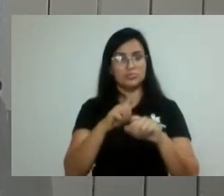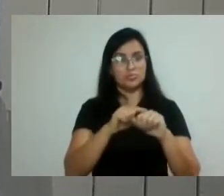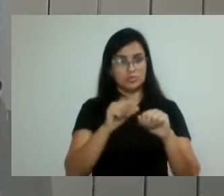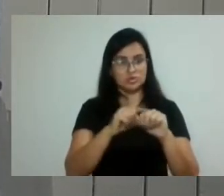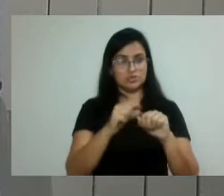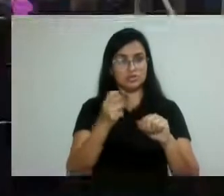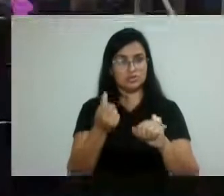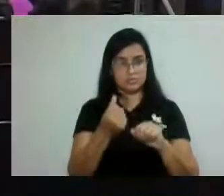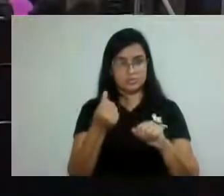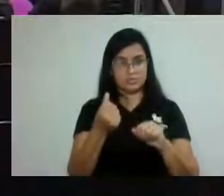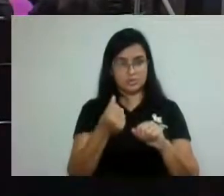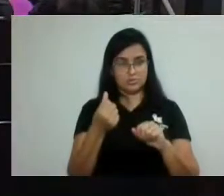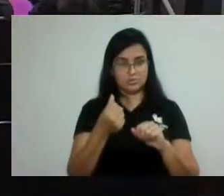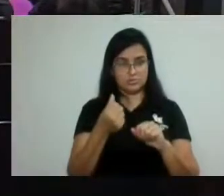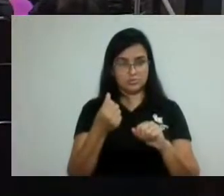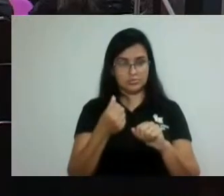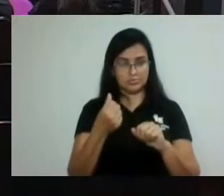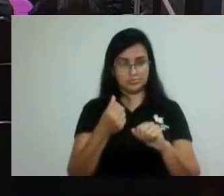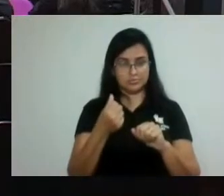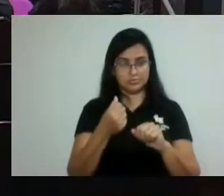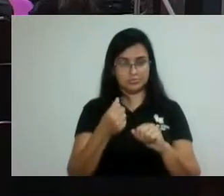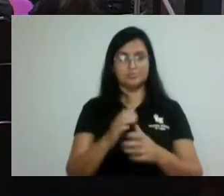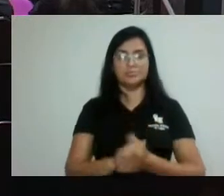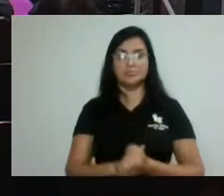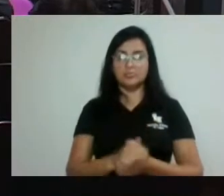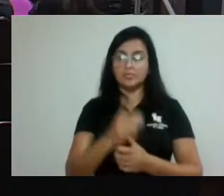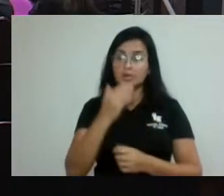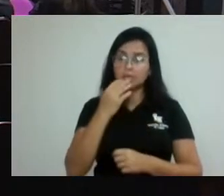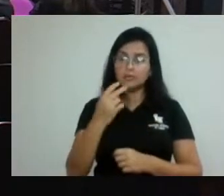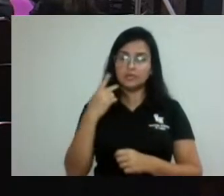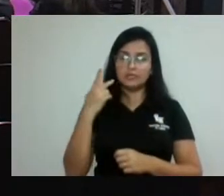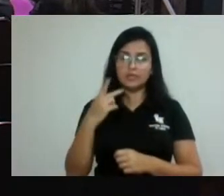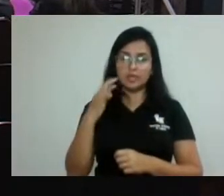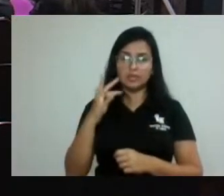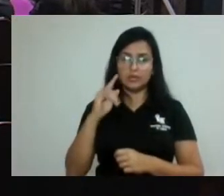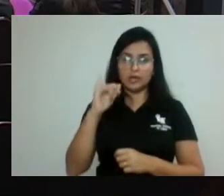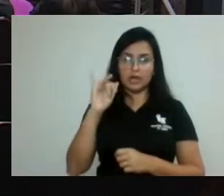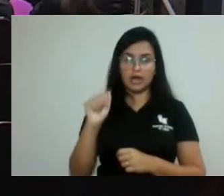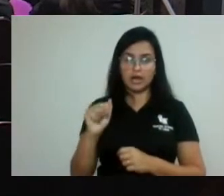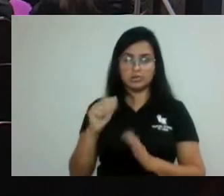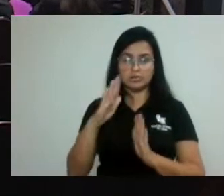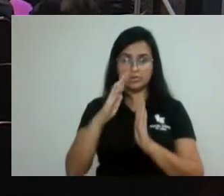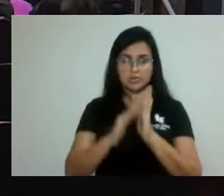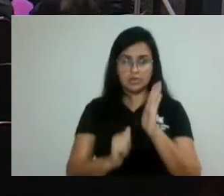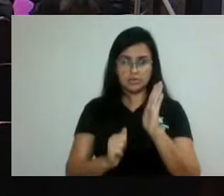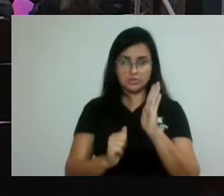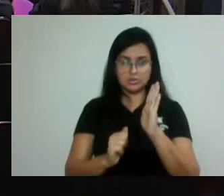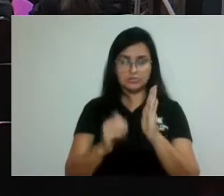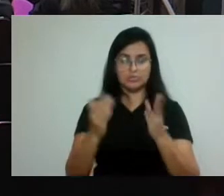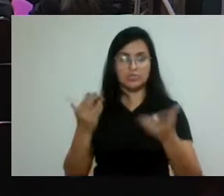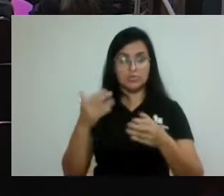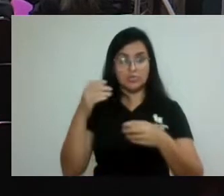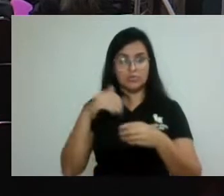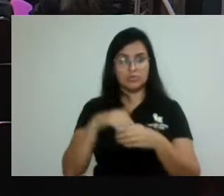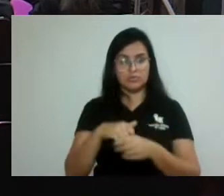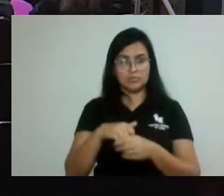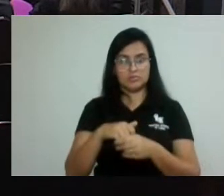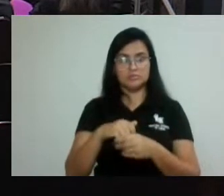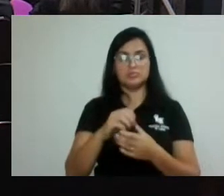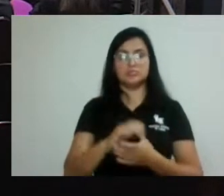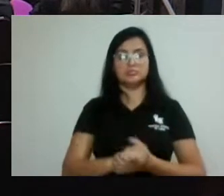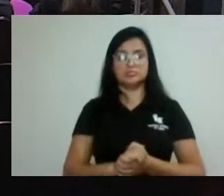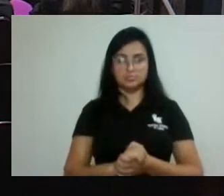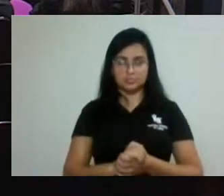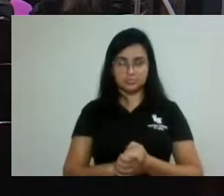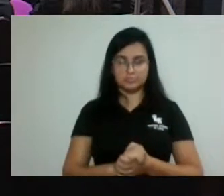a vereadora Cátia para retirada enquanto sem votação. Você vai fazer da